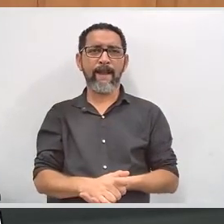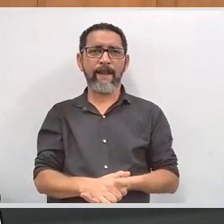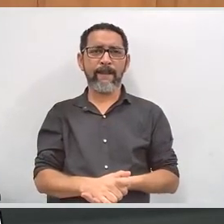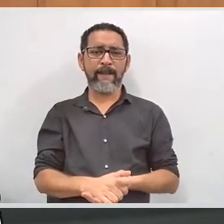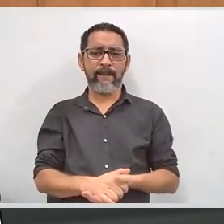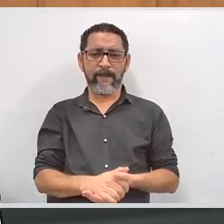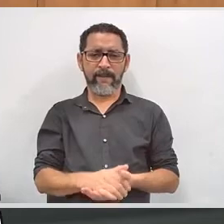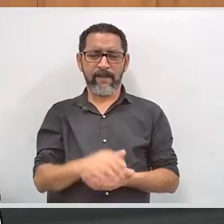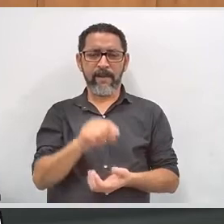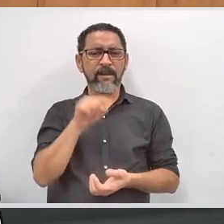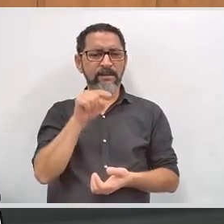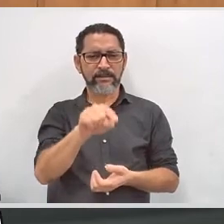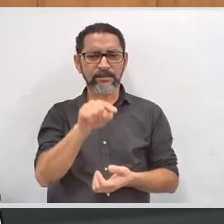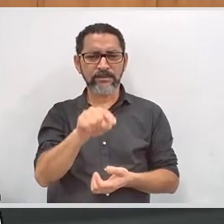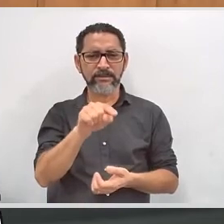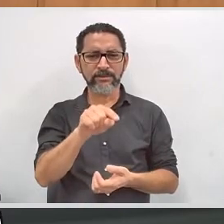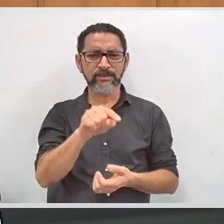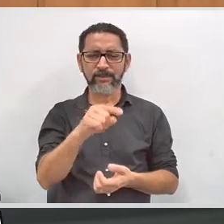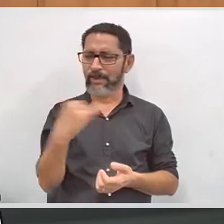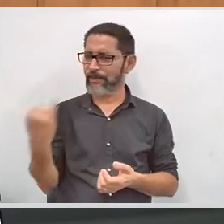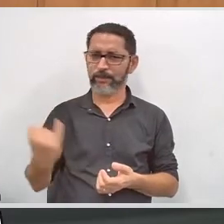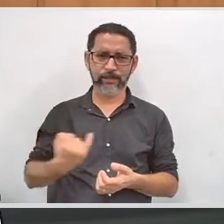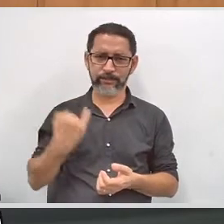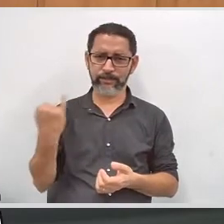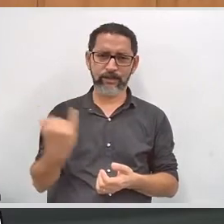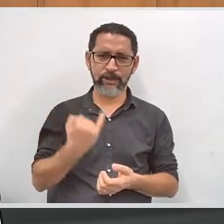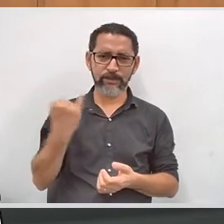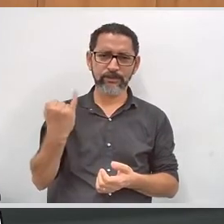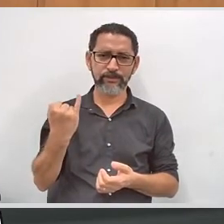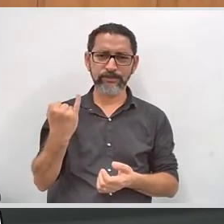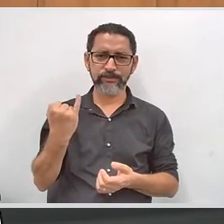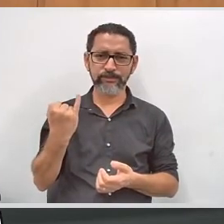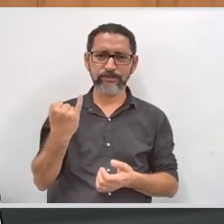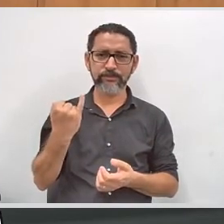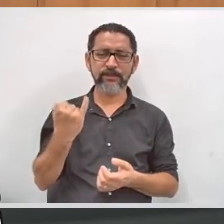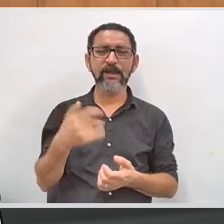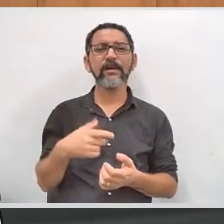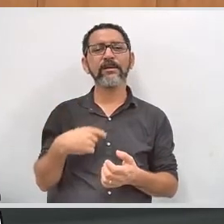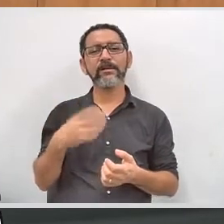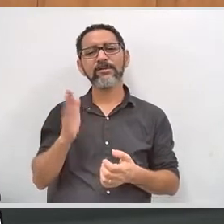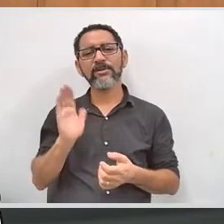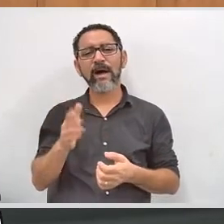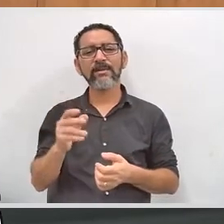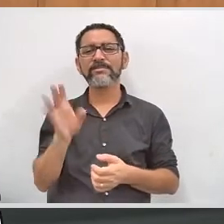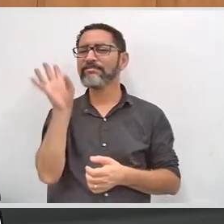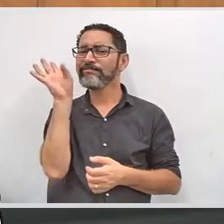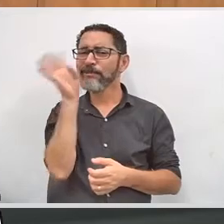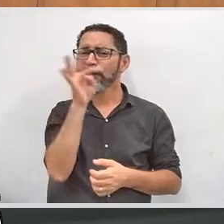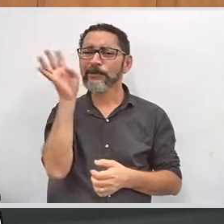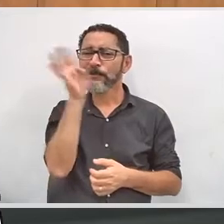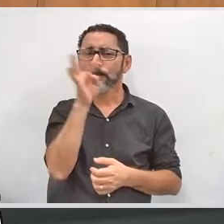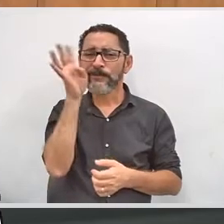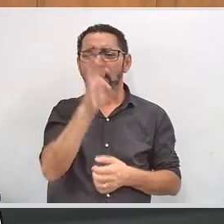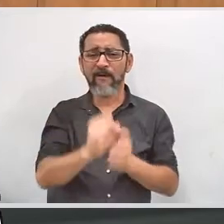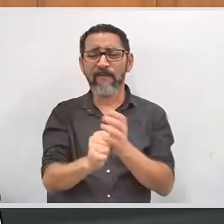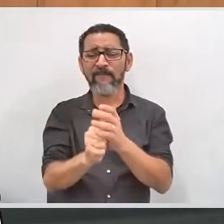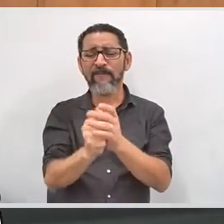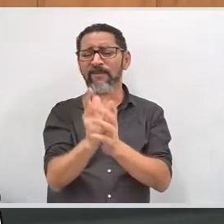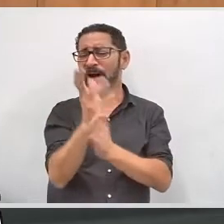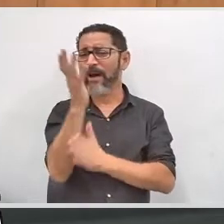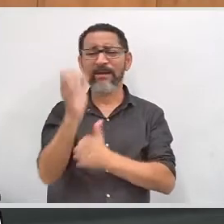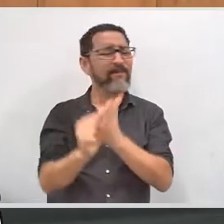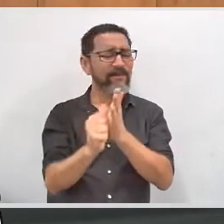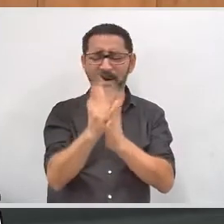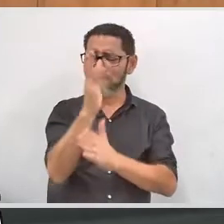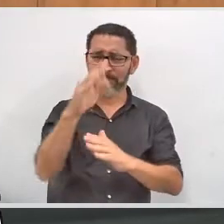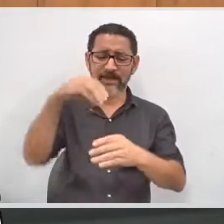informação. Isso é assunto de extrema relevância e está sendo muito abordado reiteradamente na Escola Judiciária para não